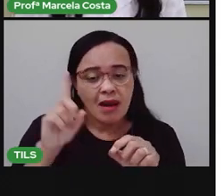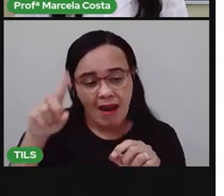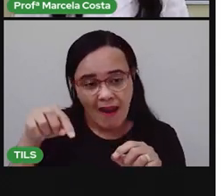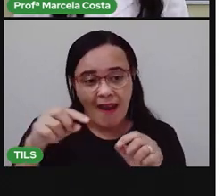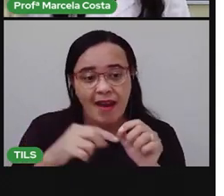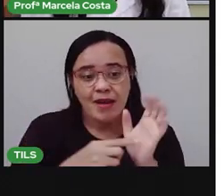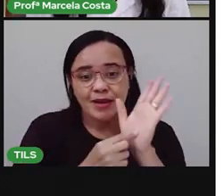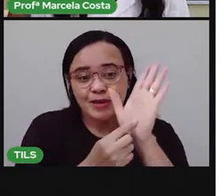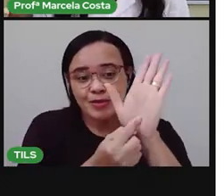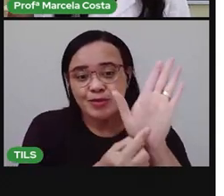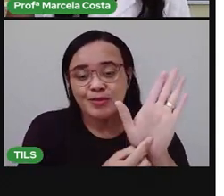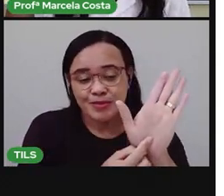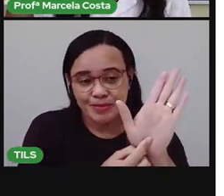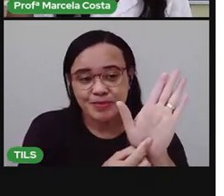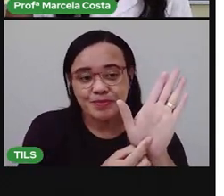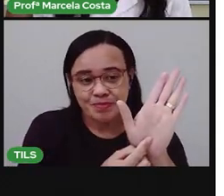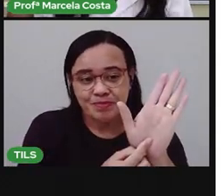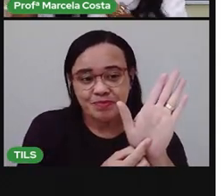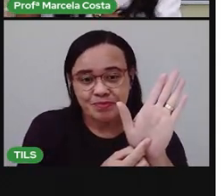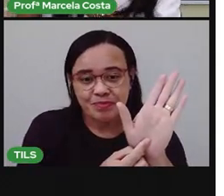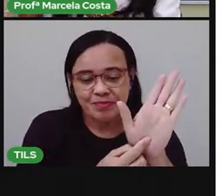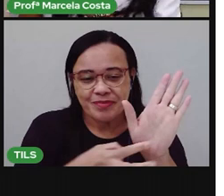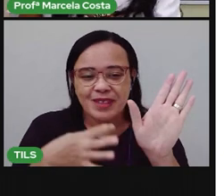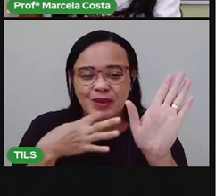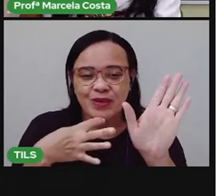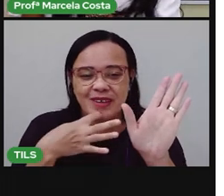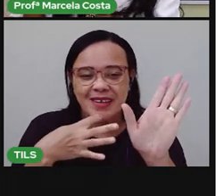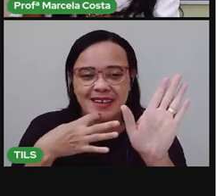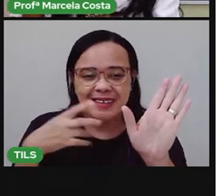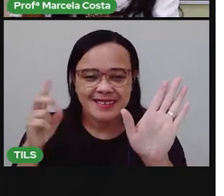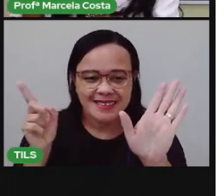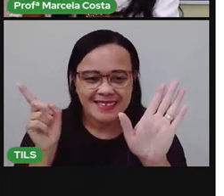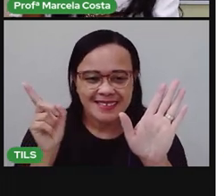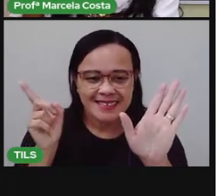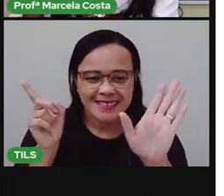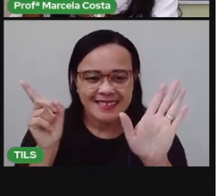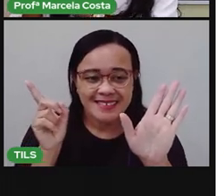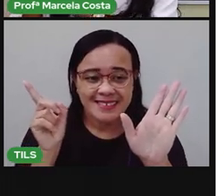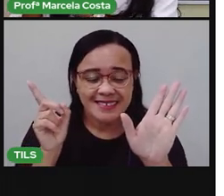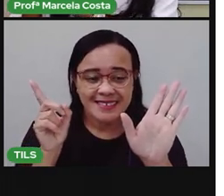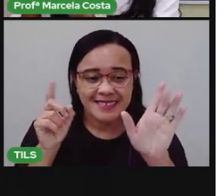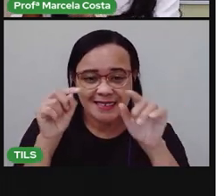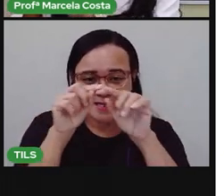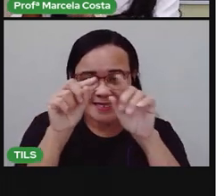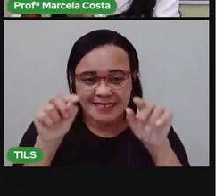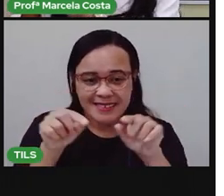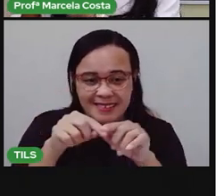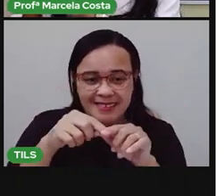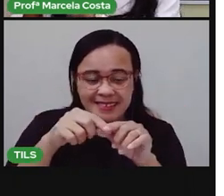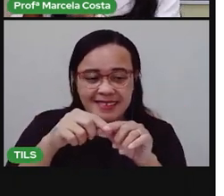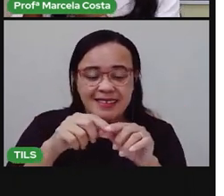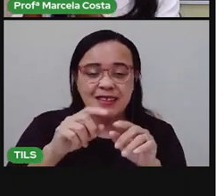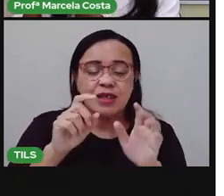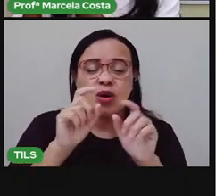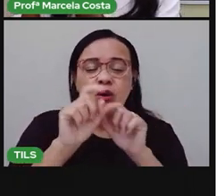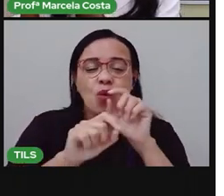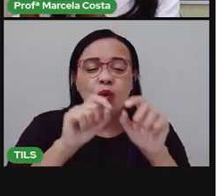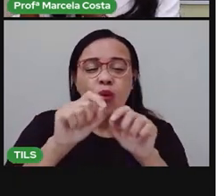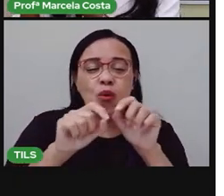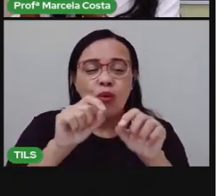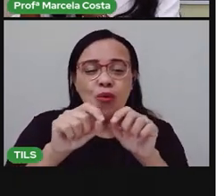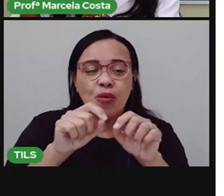Olha, eu estou aqui com uma embalagem, um produto.